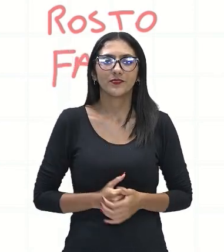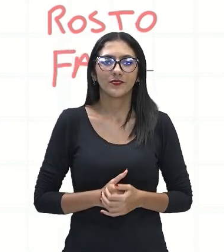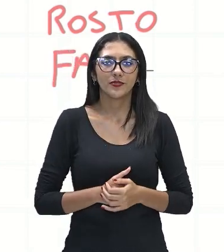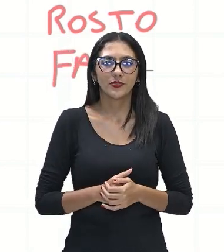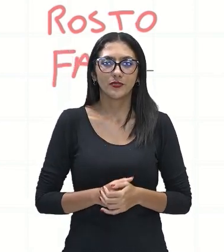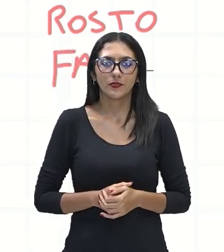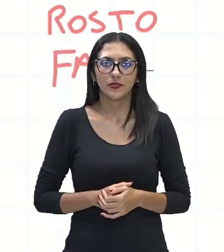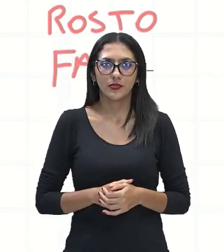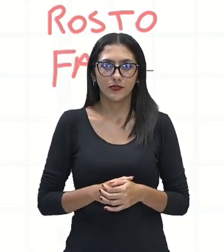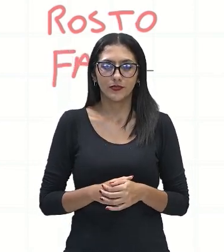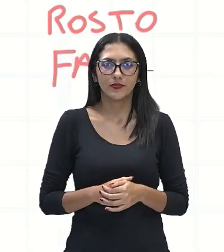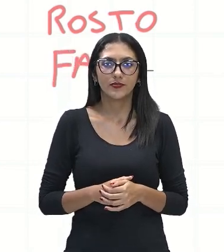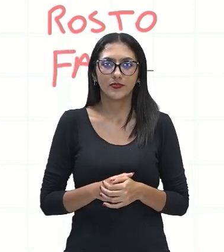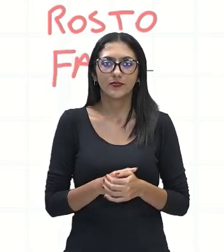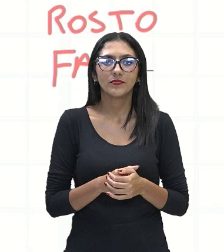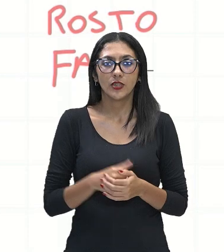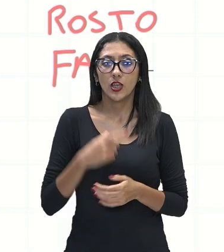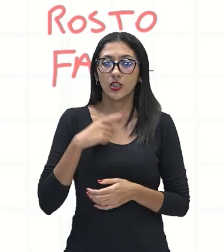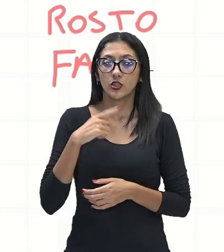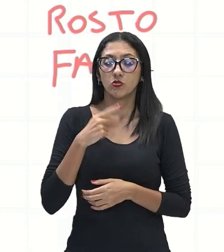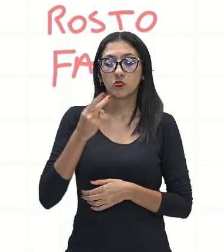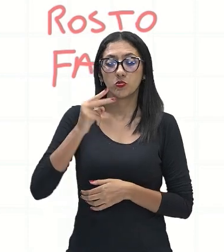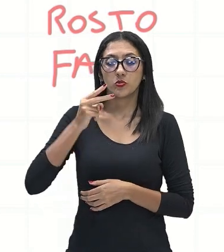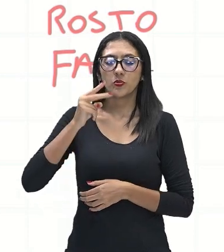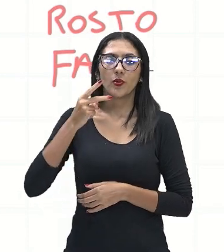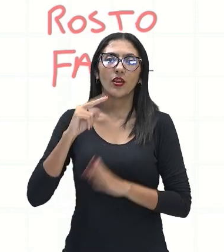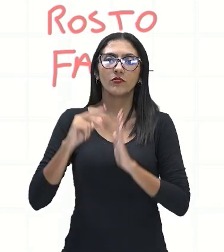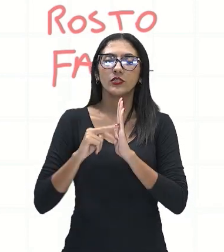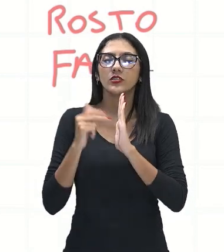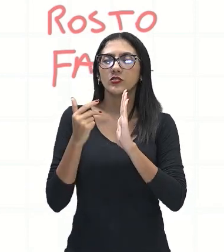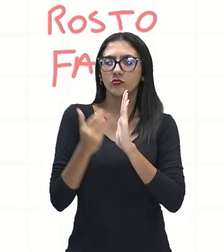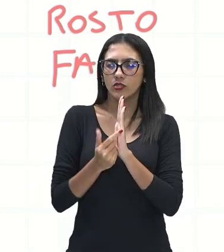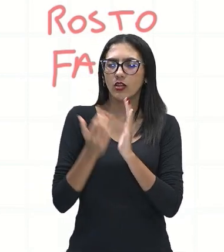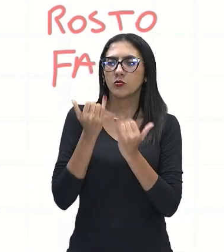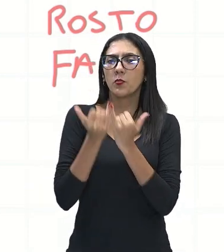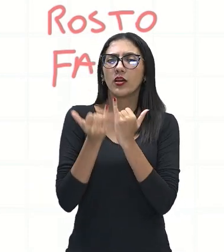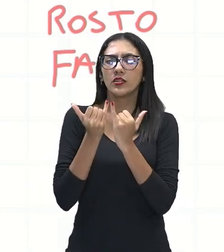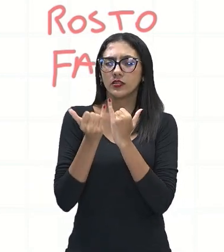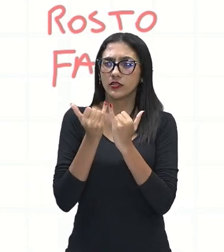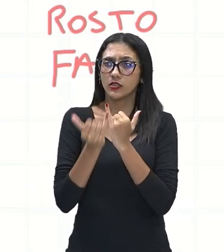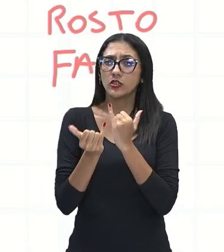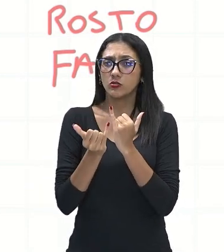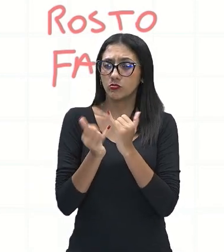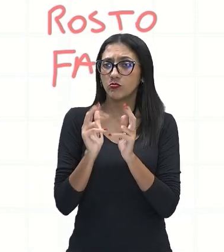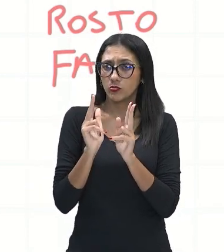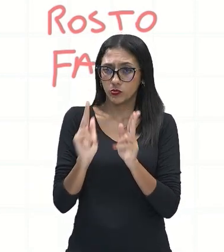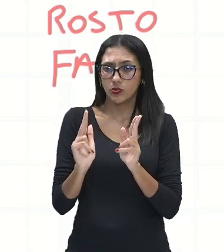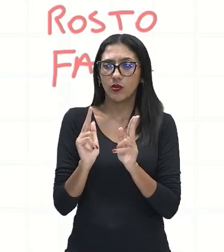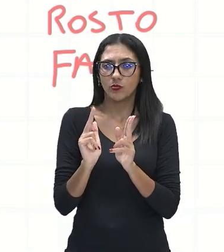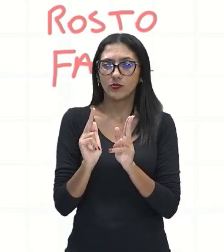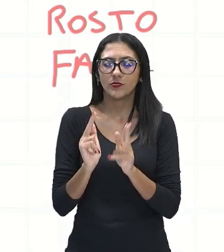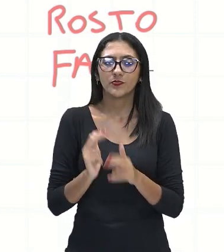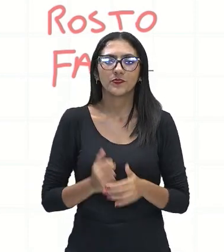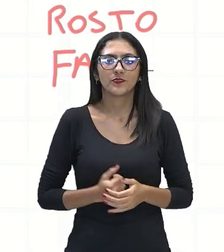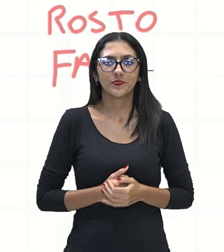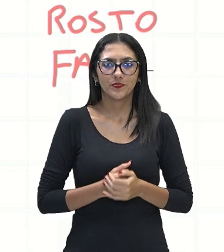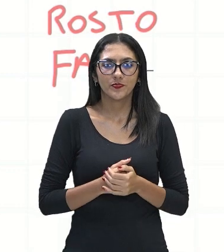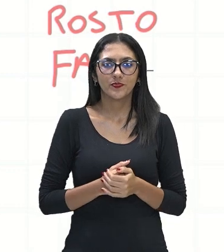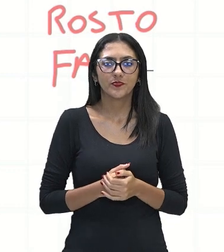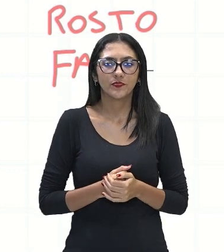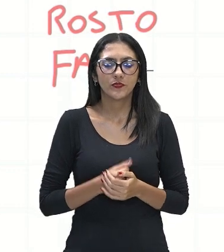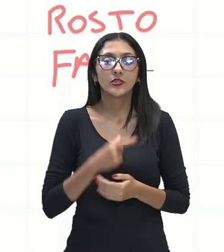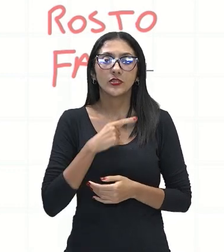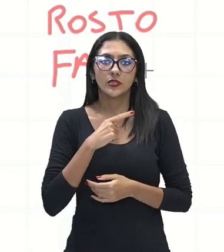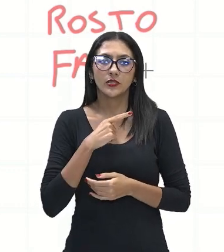tenho duas palavras sinônimas, né? Que têm o mesmo sentido, o mesmo significado, né? E que ele vai estar